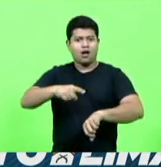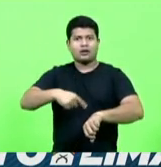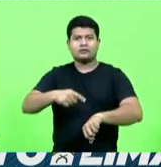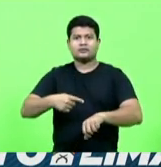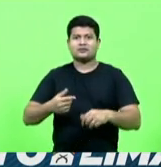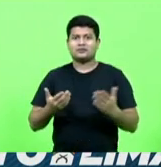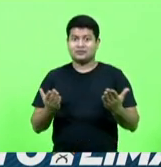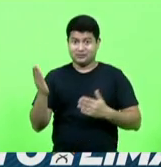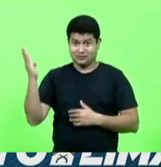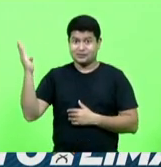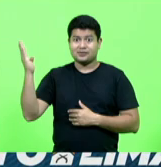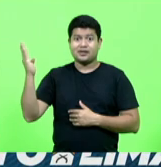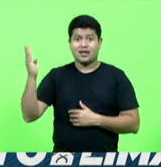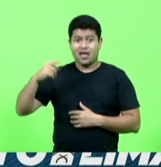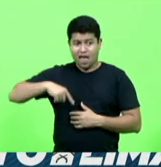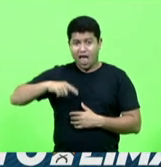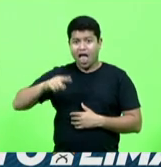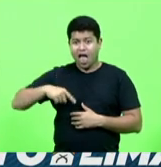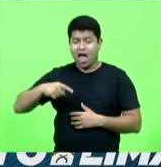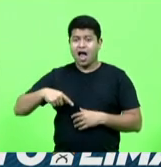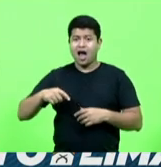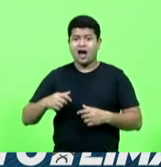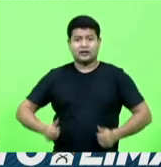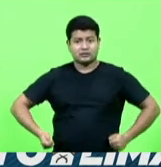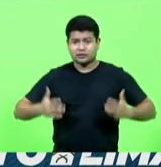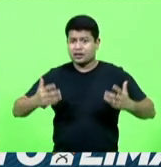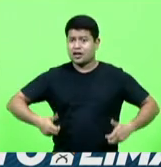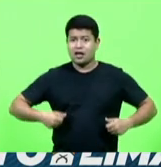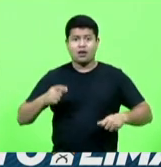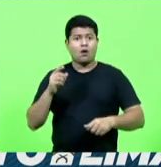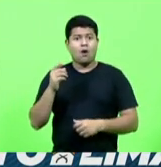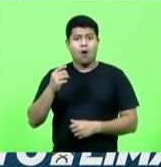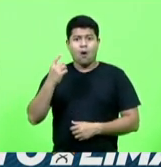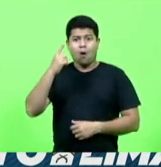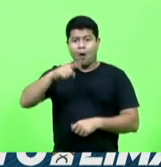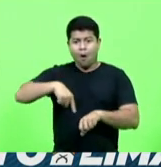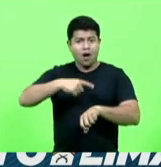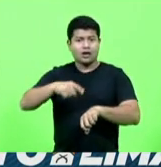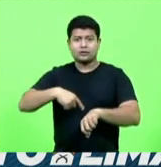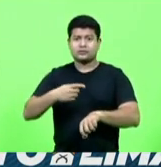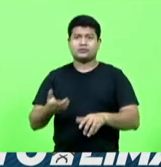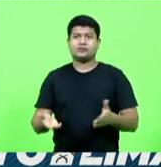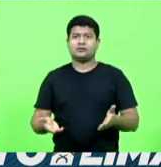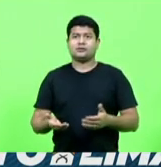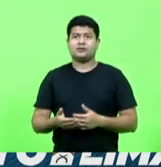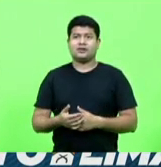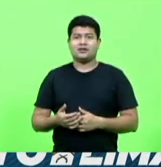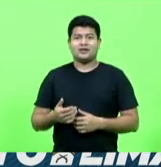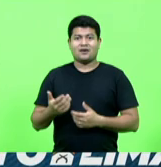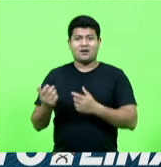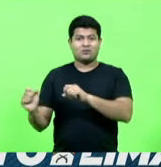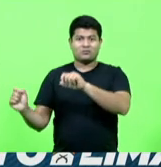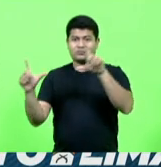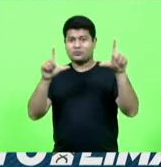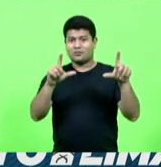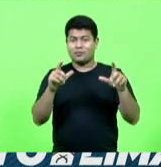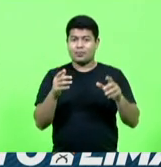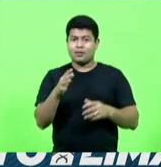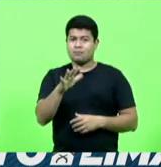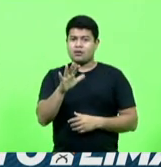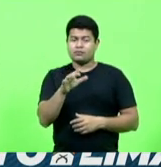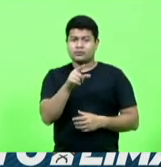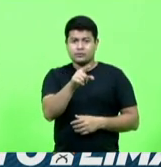Esse é um gasto a cada hora. No próximo slide ali, a gente vai saber. Dentro do seu orçamento